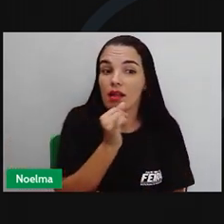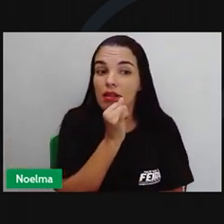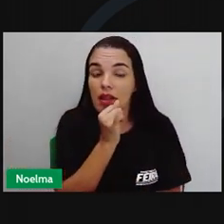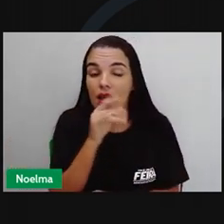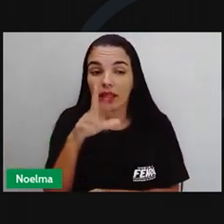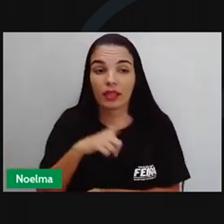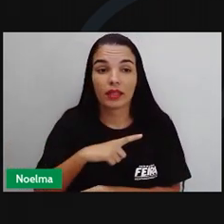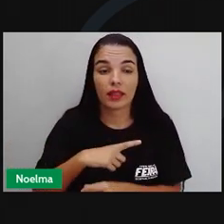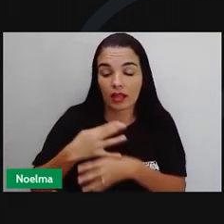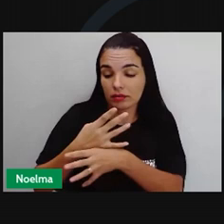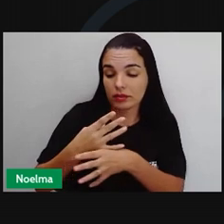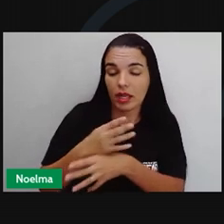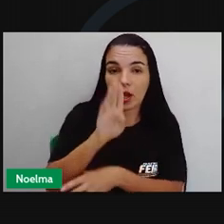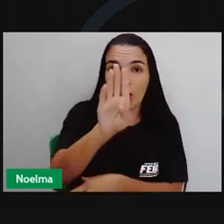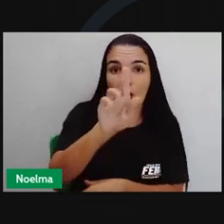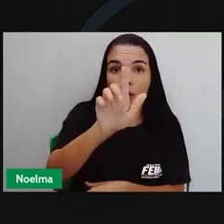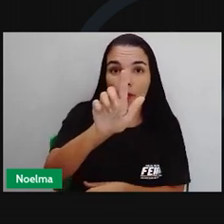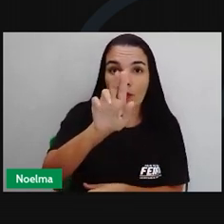Blumenau no mês de julho.